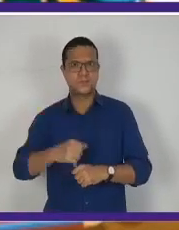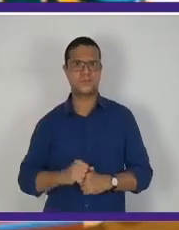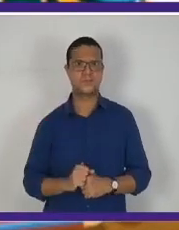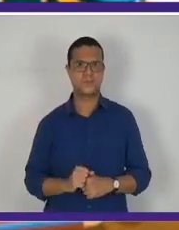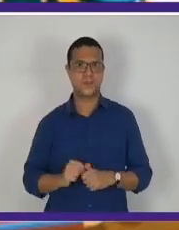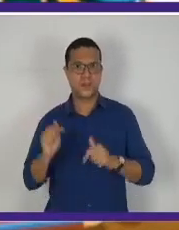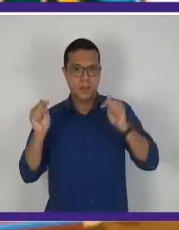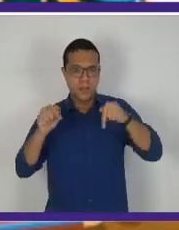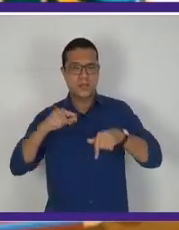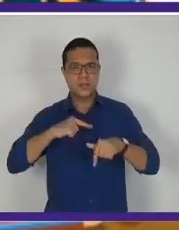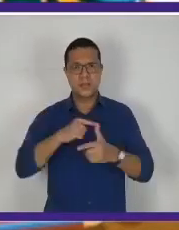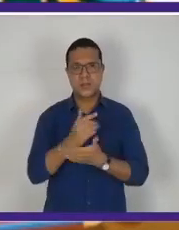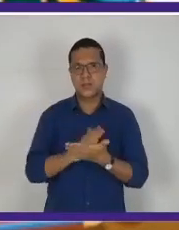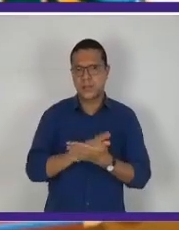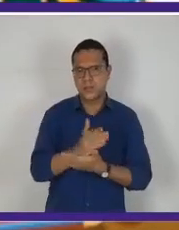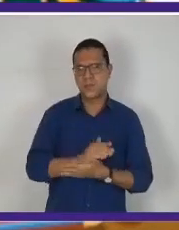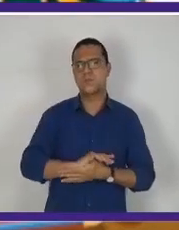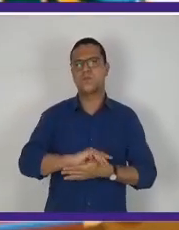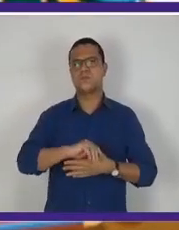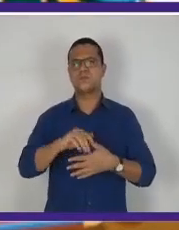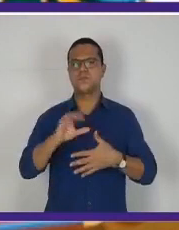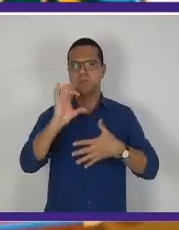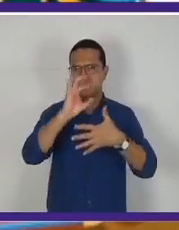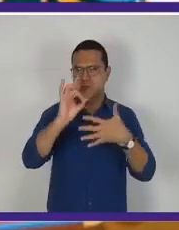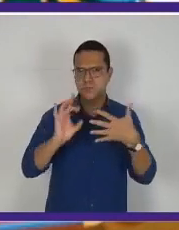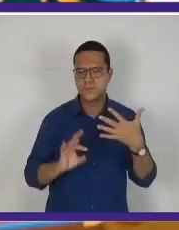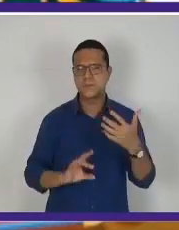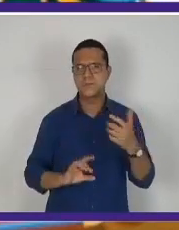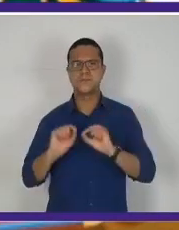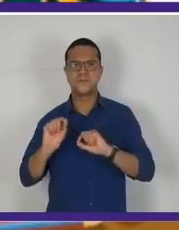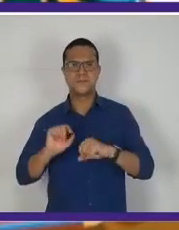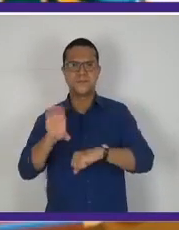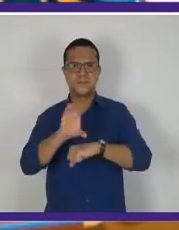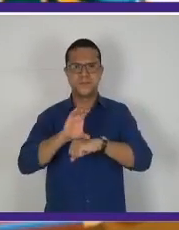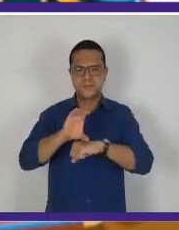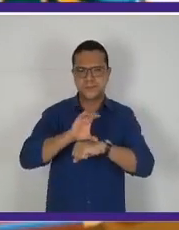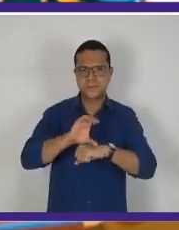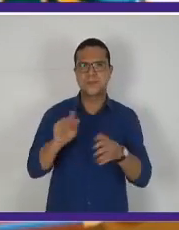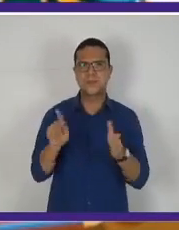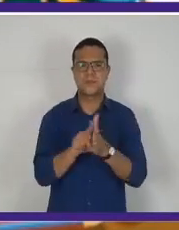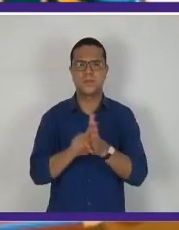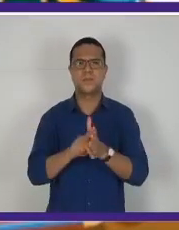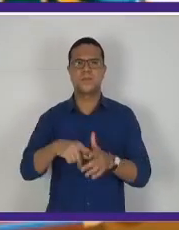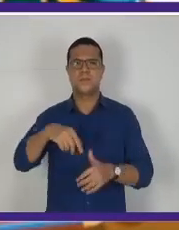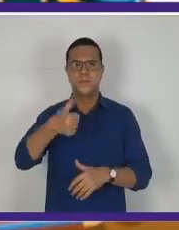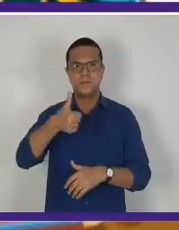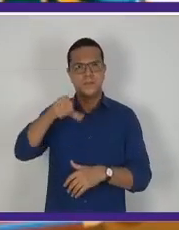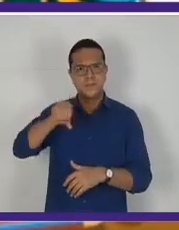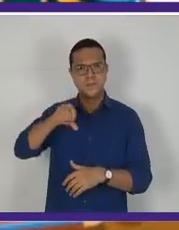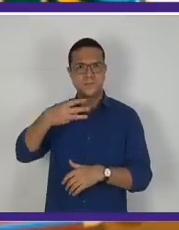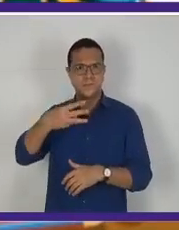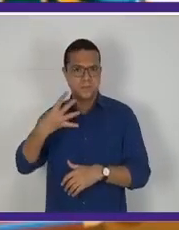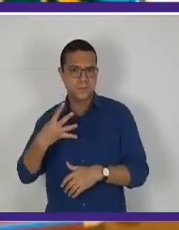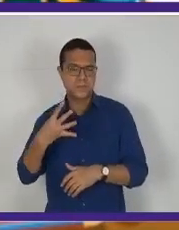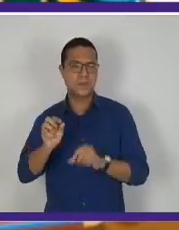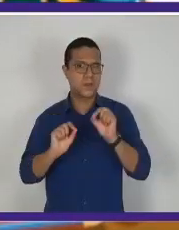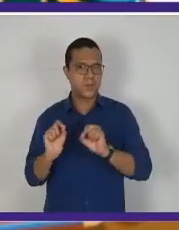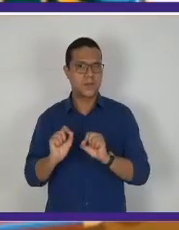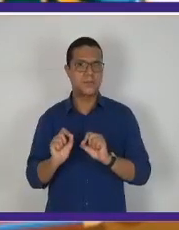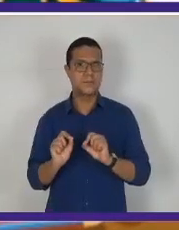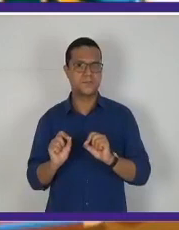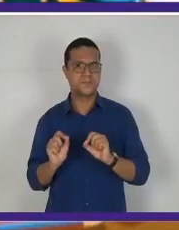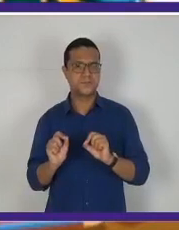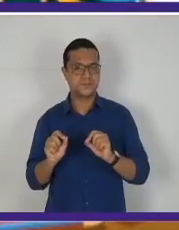Aqui temos alguns pontos que são contemplados nessa Constituição de 1934. Foi a partir dessa